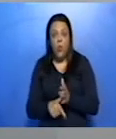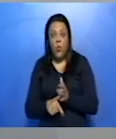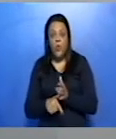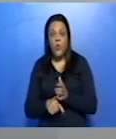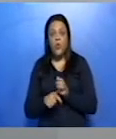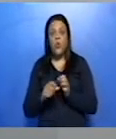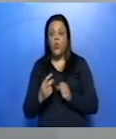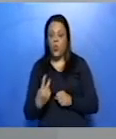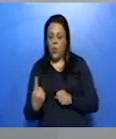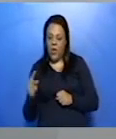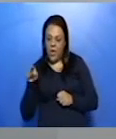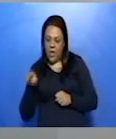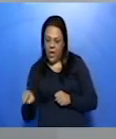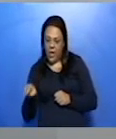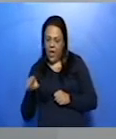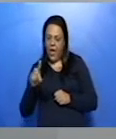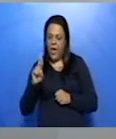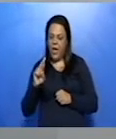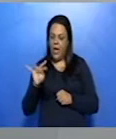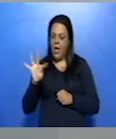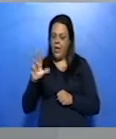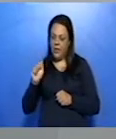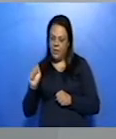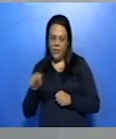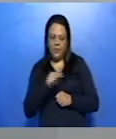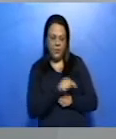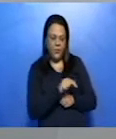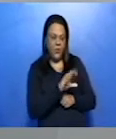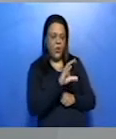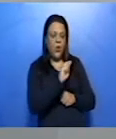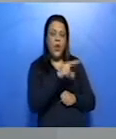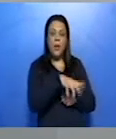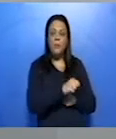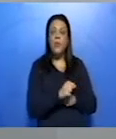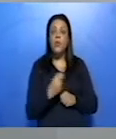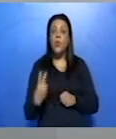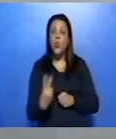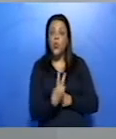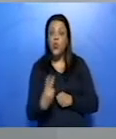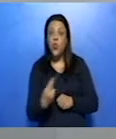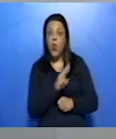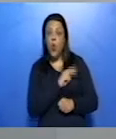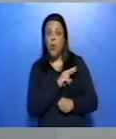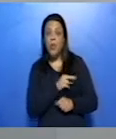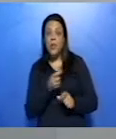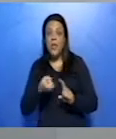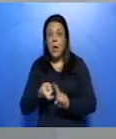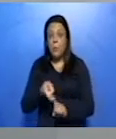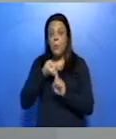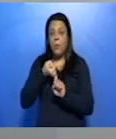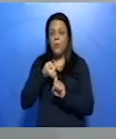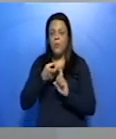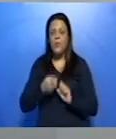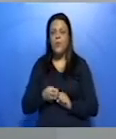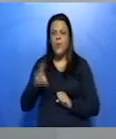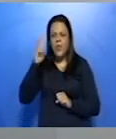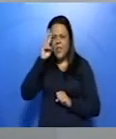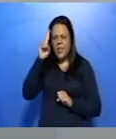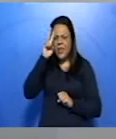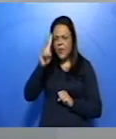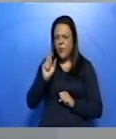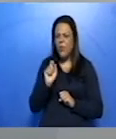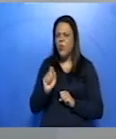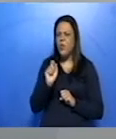Lembram-se que o que desencadeou toda essa ligação entre Rita e